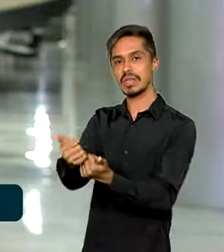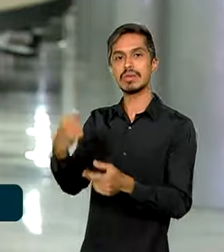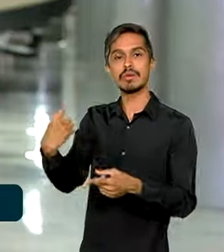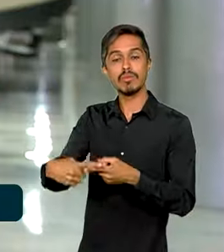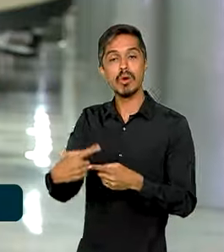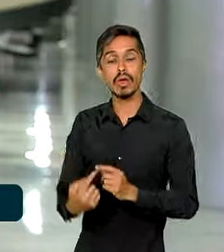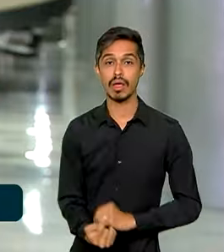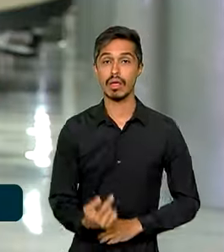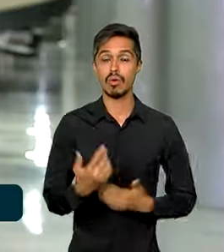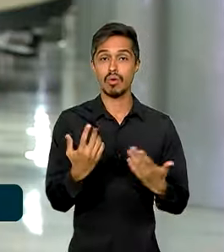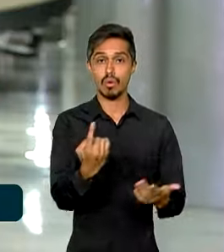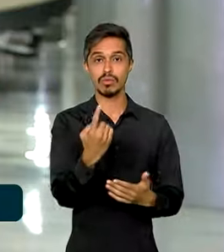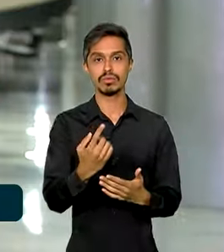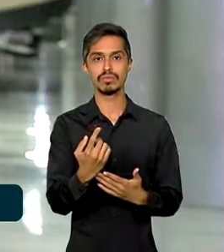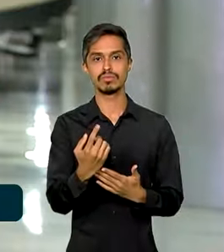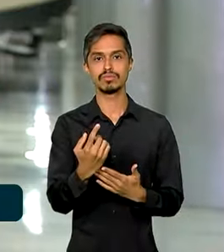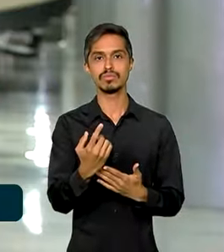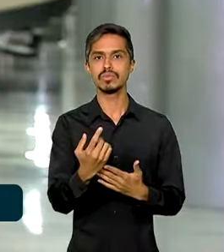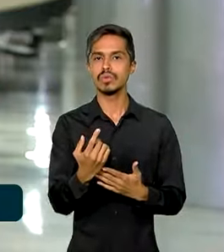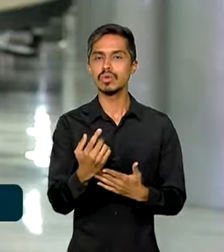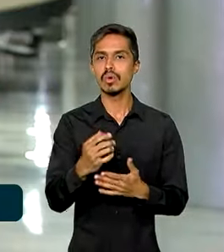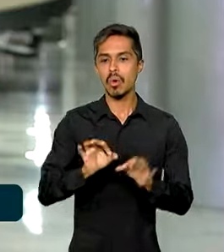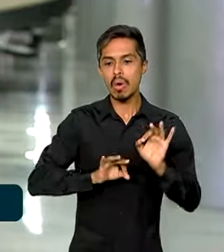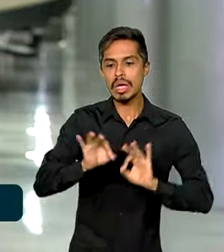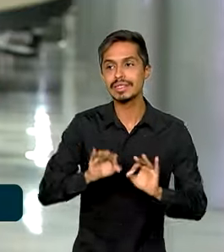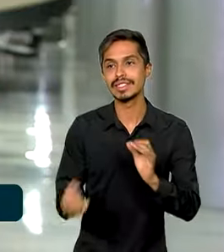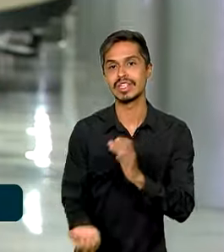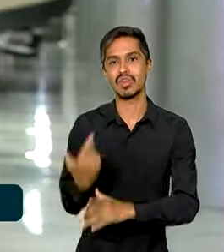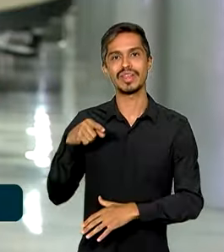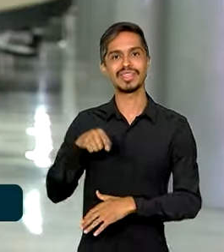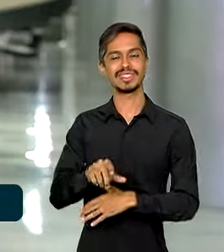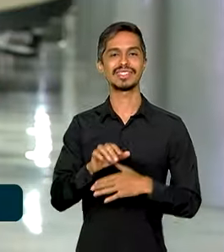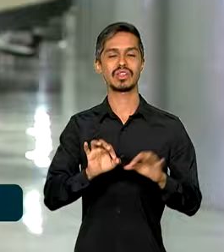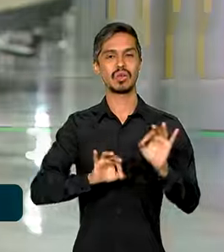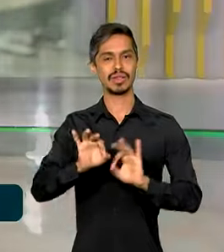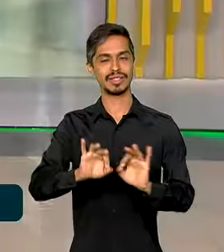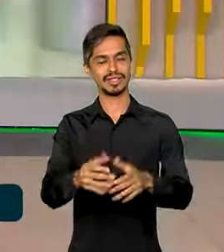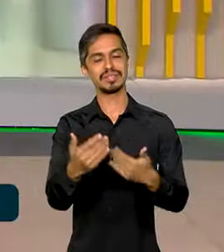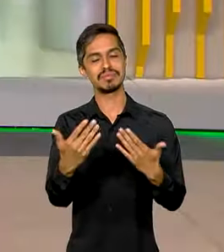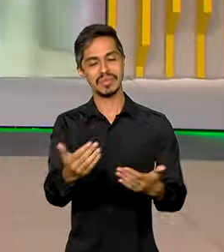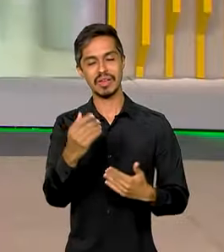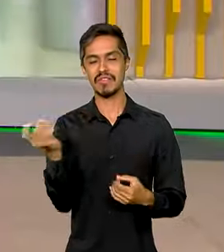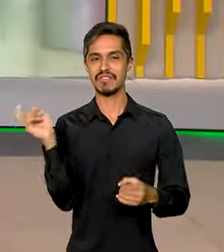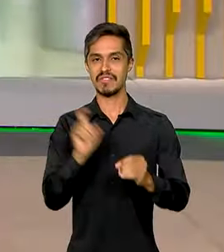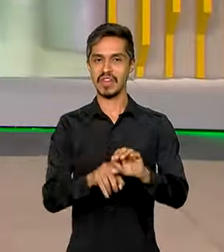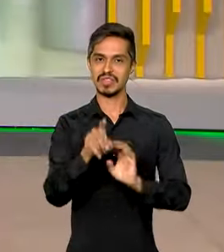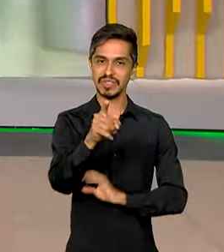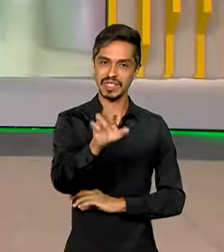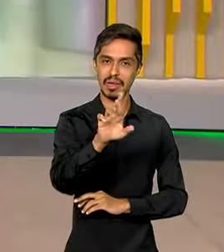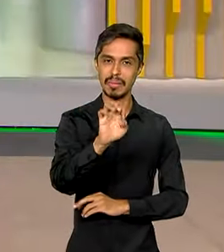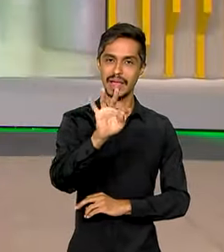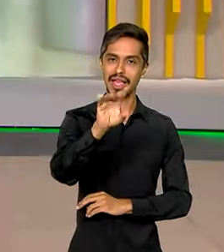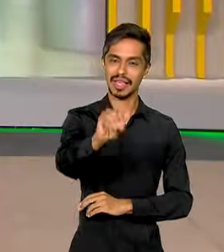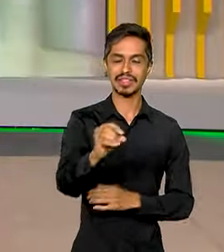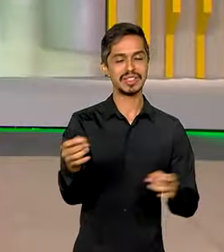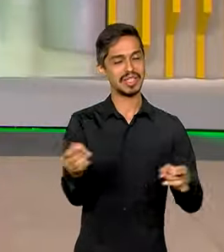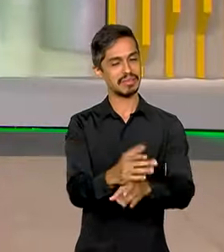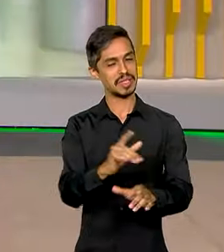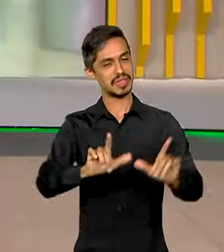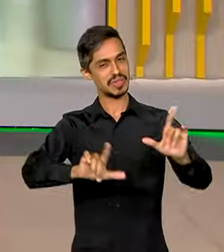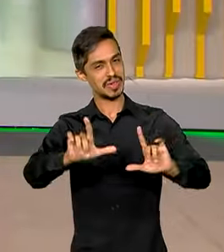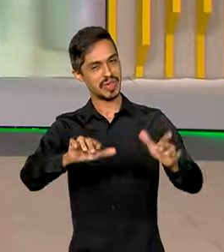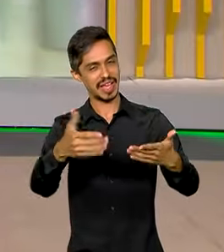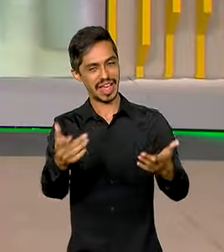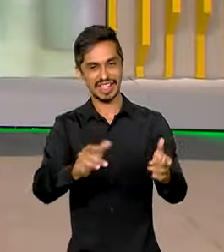proponentes da criação dessa organização. Agora sim, Roberto, volto com você e a gente pode encerrar o jornal.